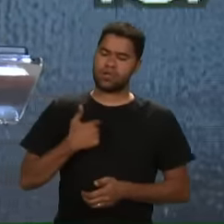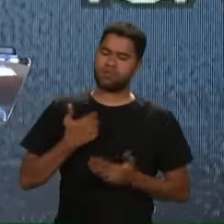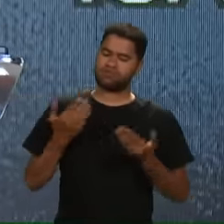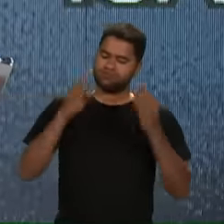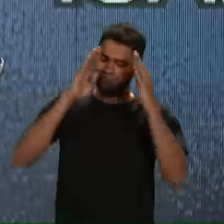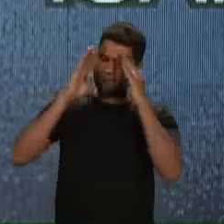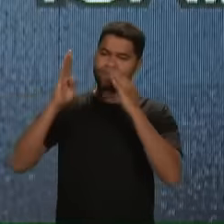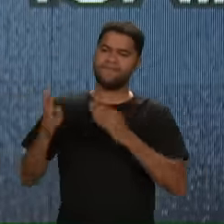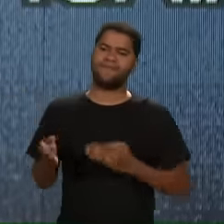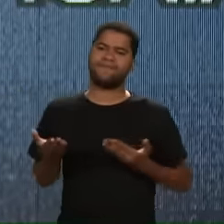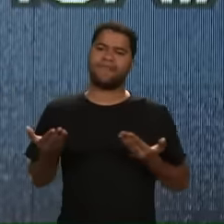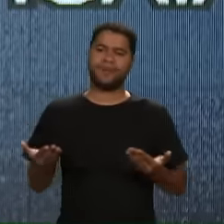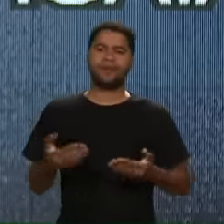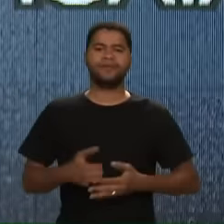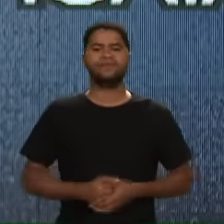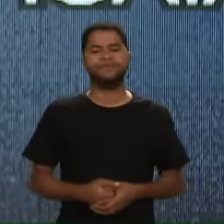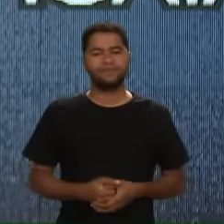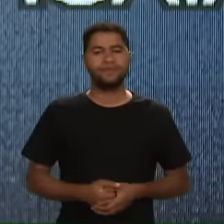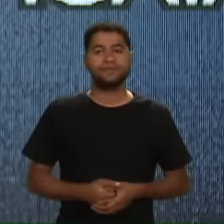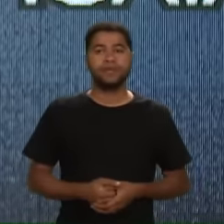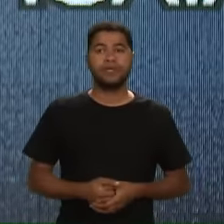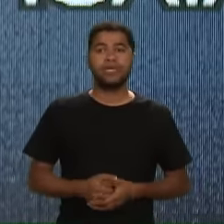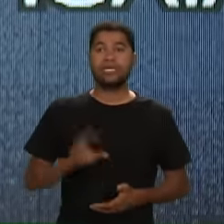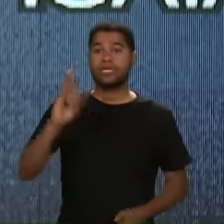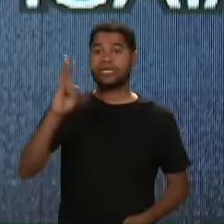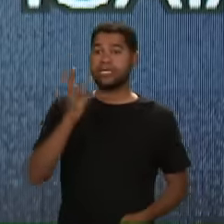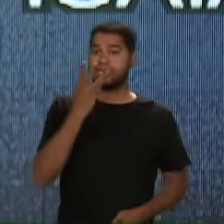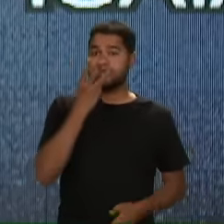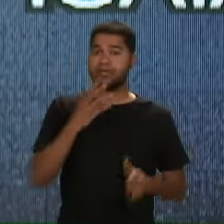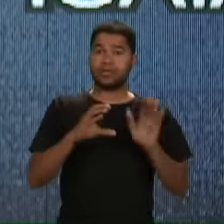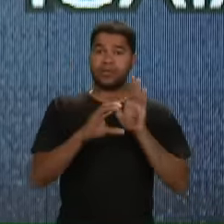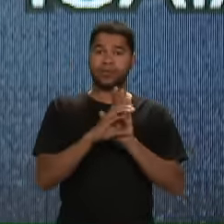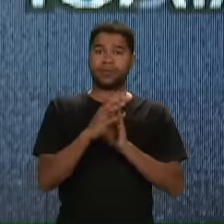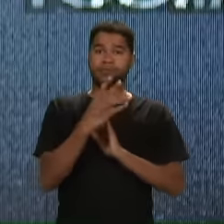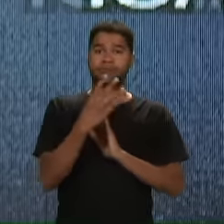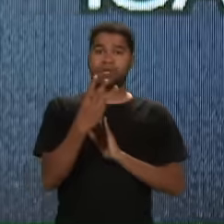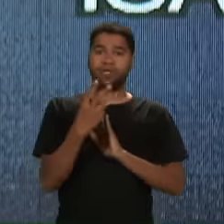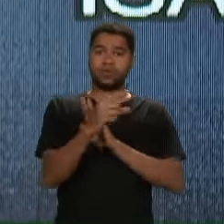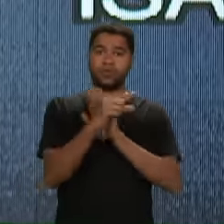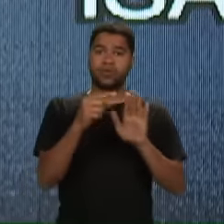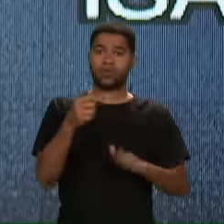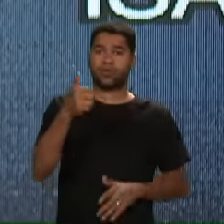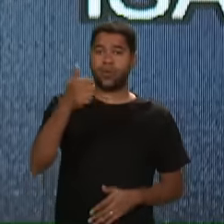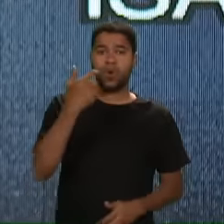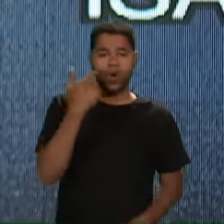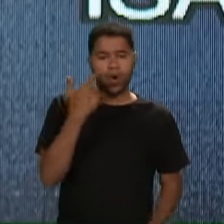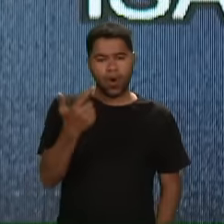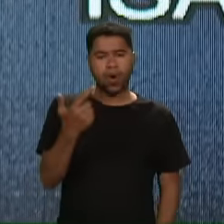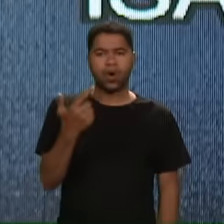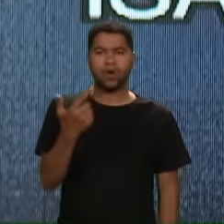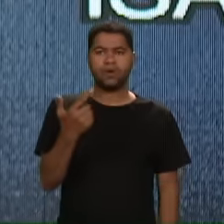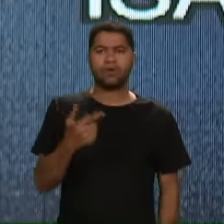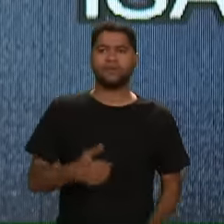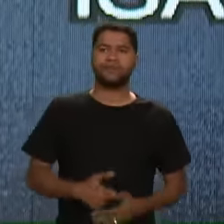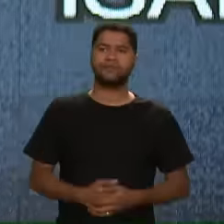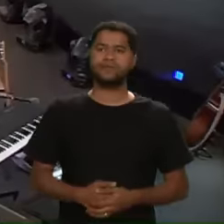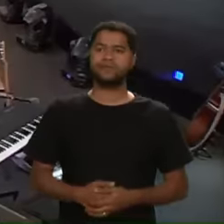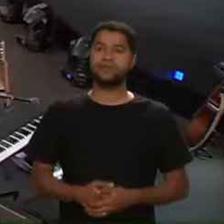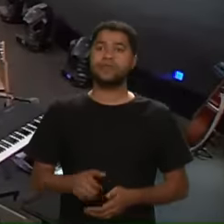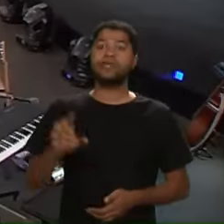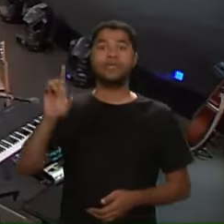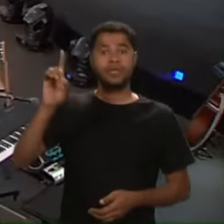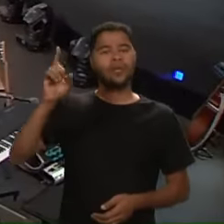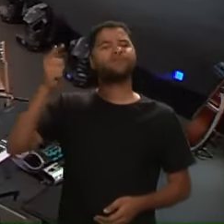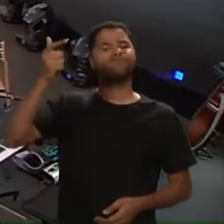Ciel Isaías 43, versículo 1 Olha o Senhor repetindo Deus